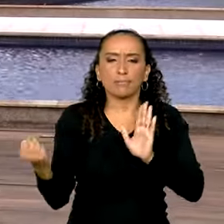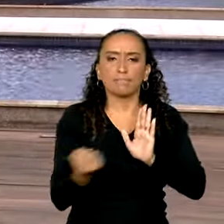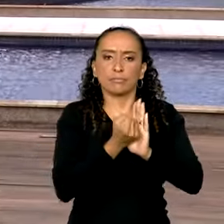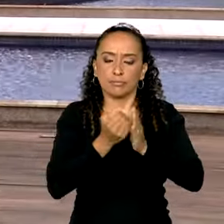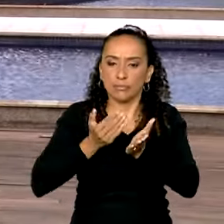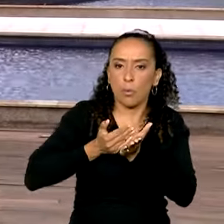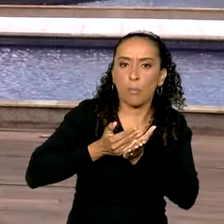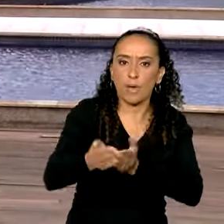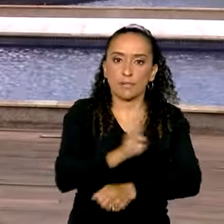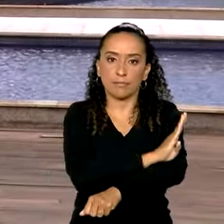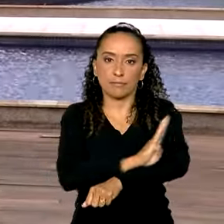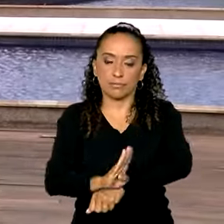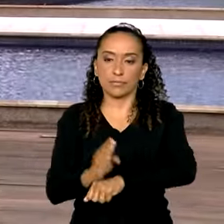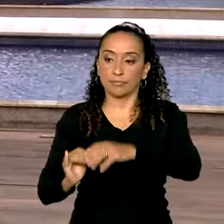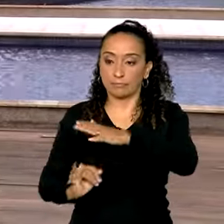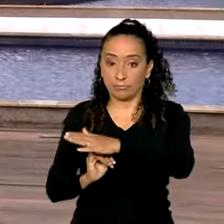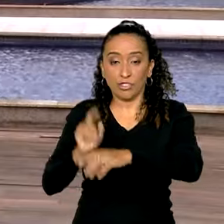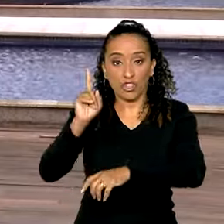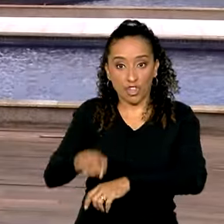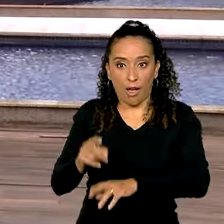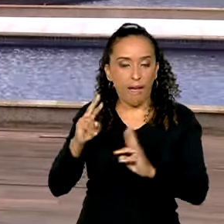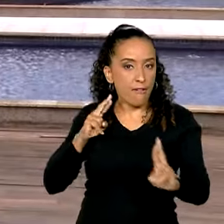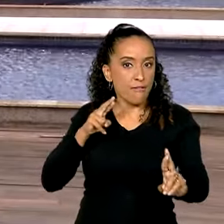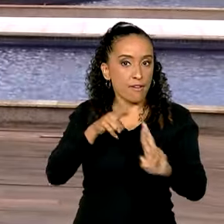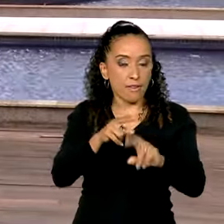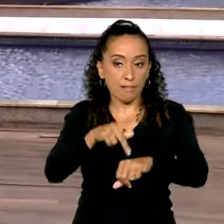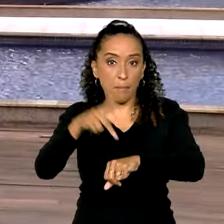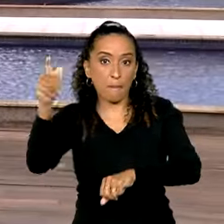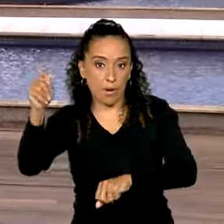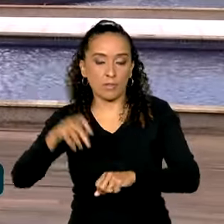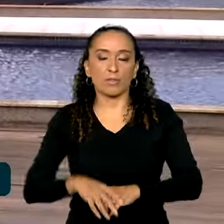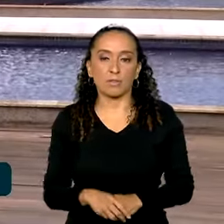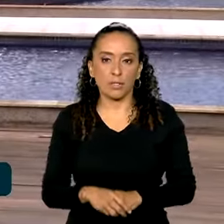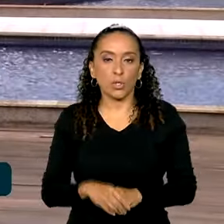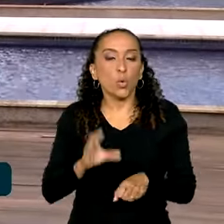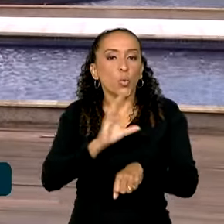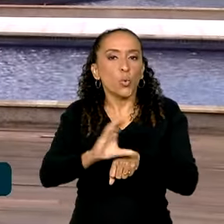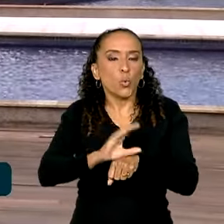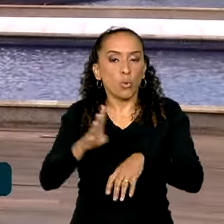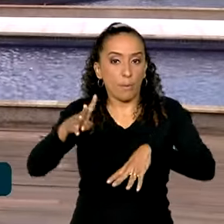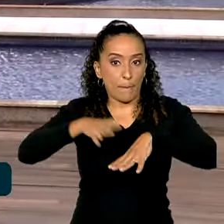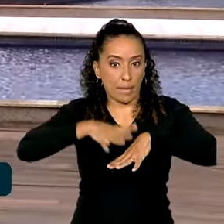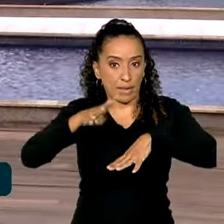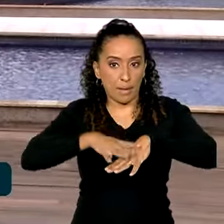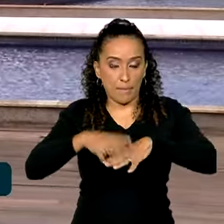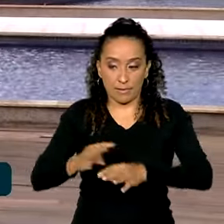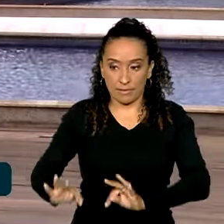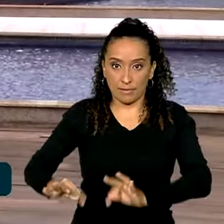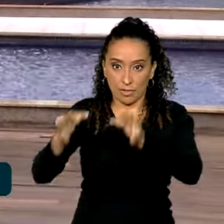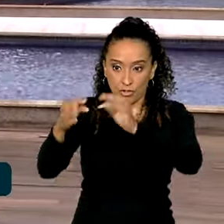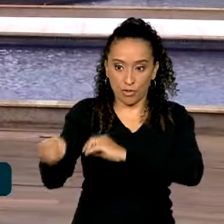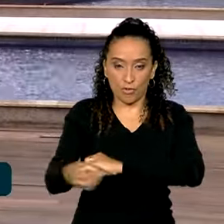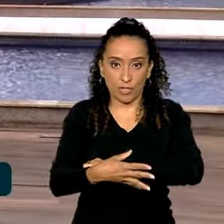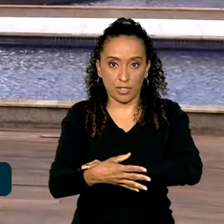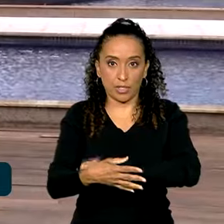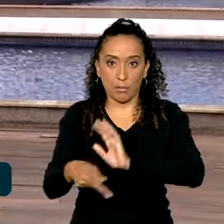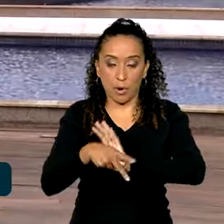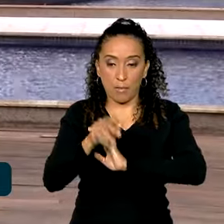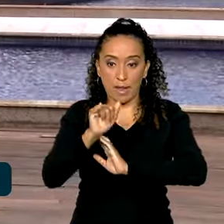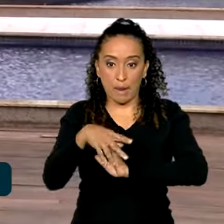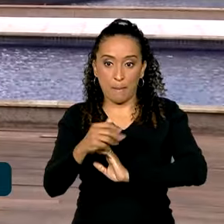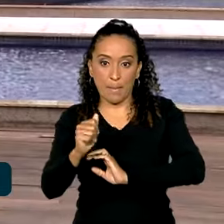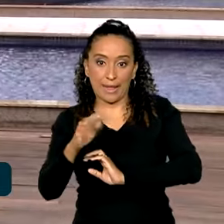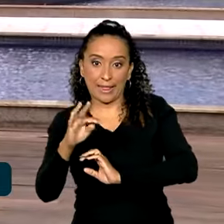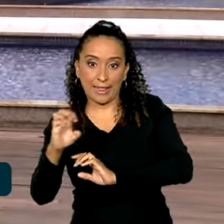início do bacharelado na instituição que já é referência em pós-graduação. O curso em Matemática da Tecnologia e Inovação do IMPA